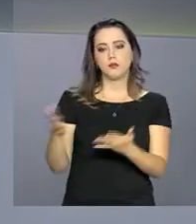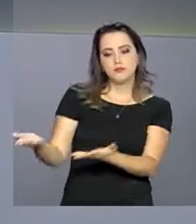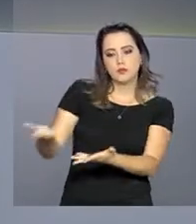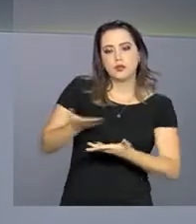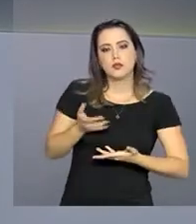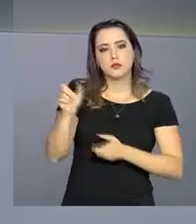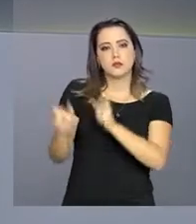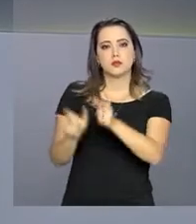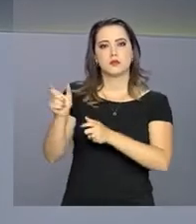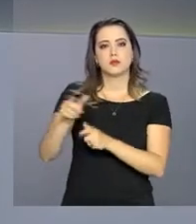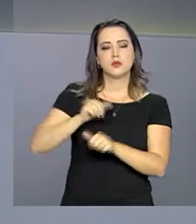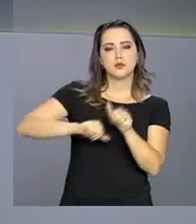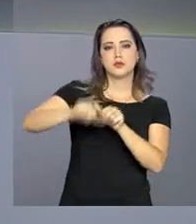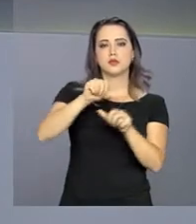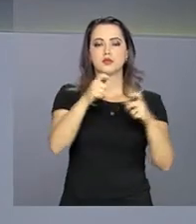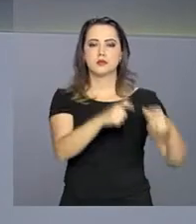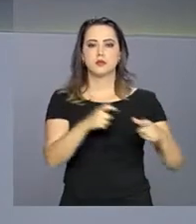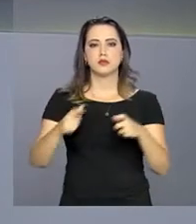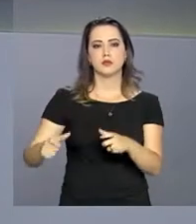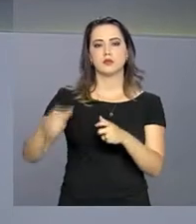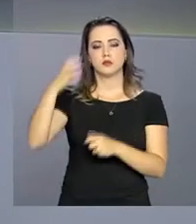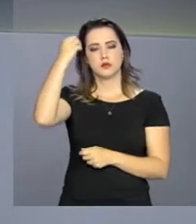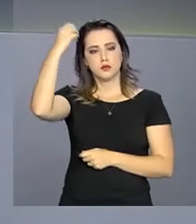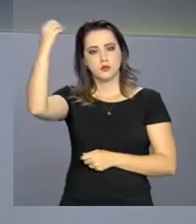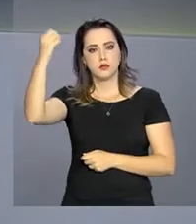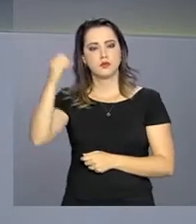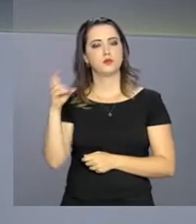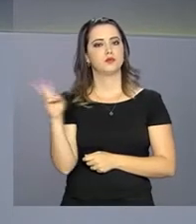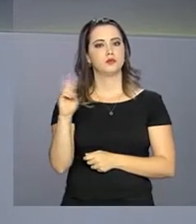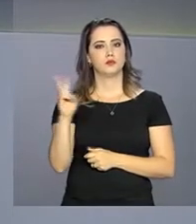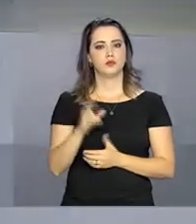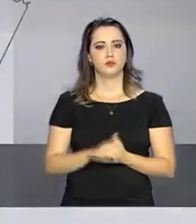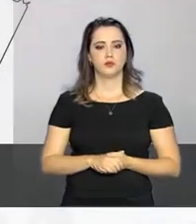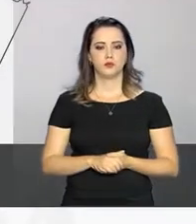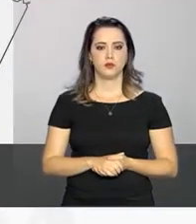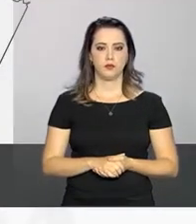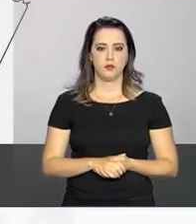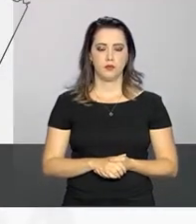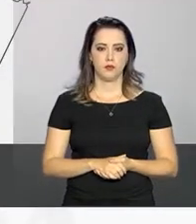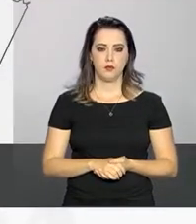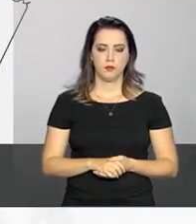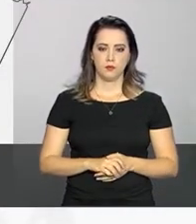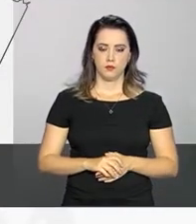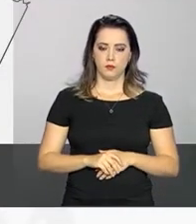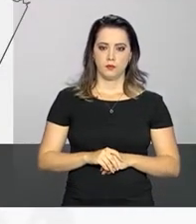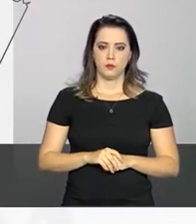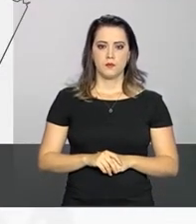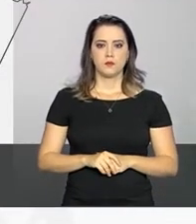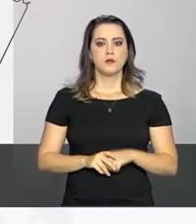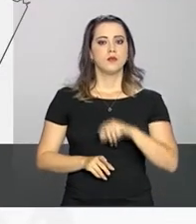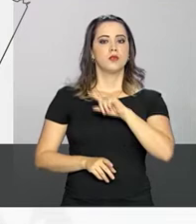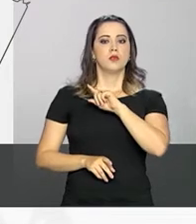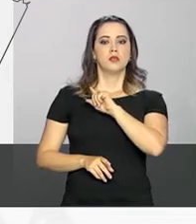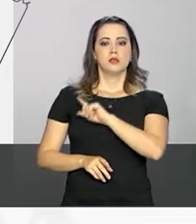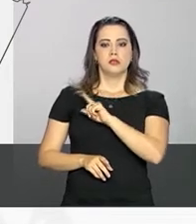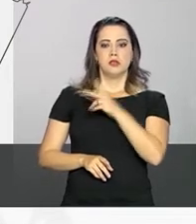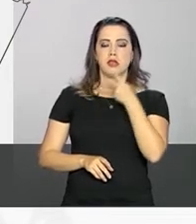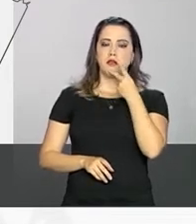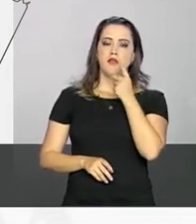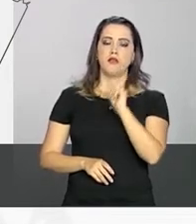acolhida e transferência dos imigrantes. No total, nós temos algo como